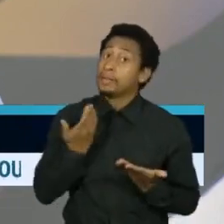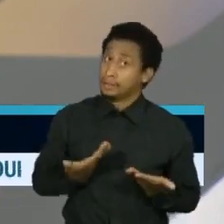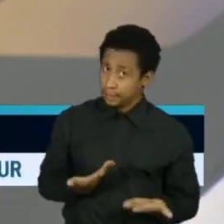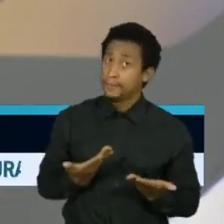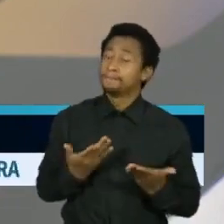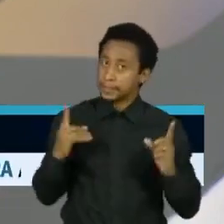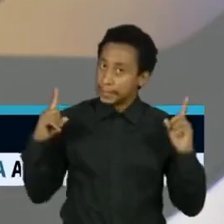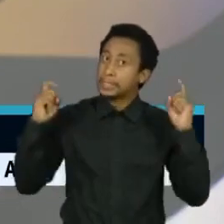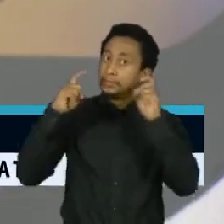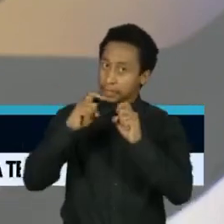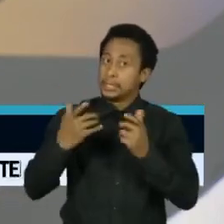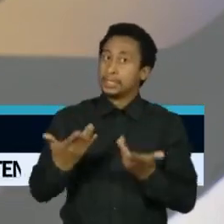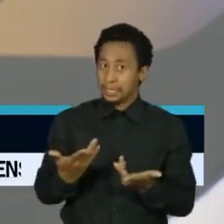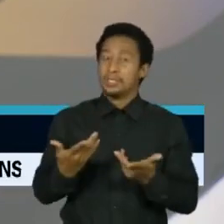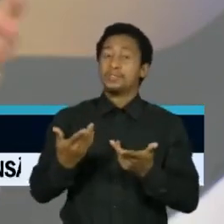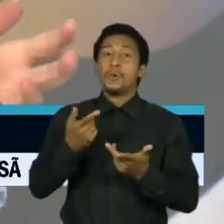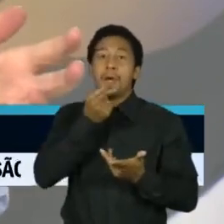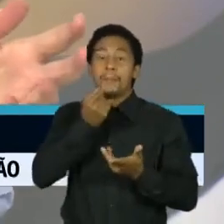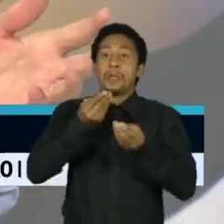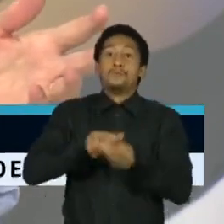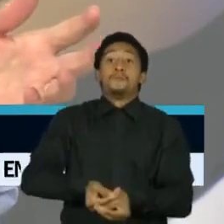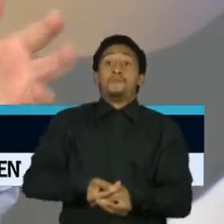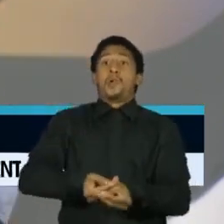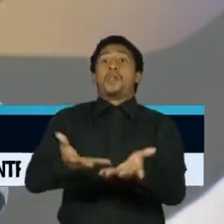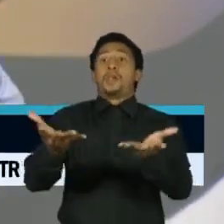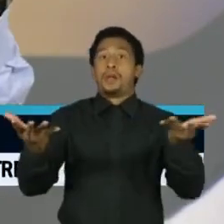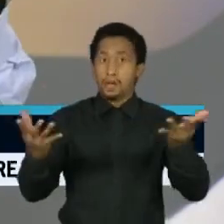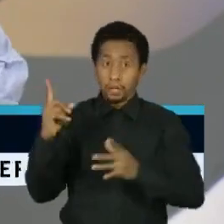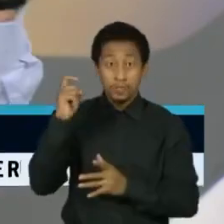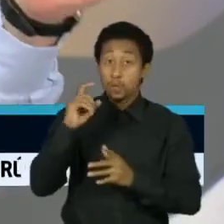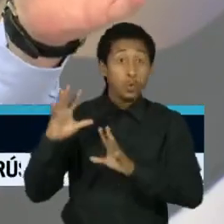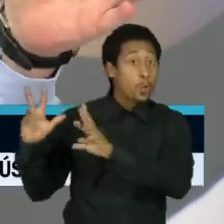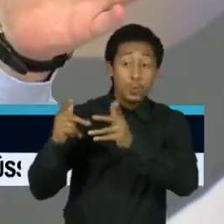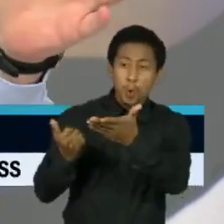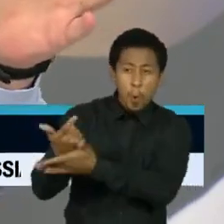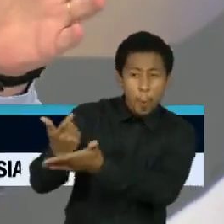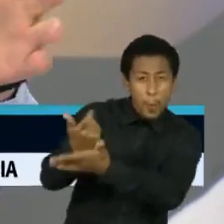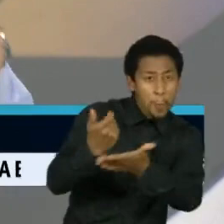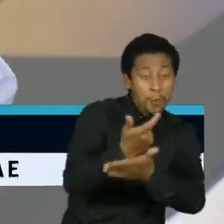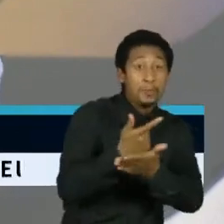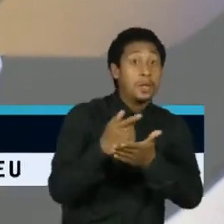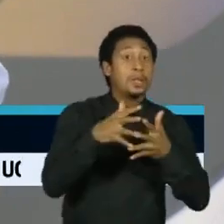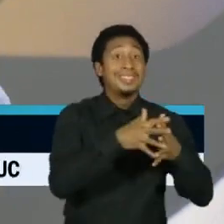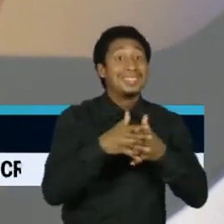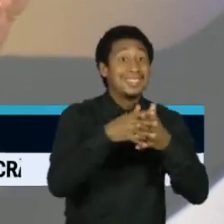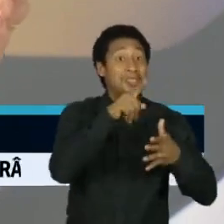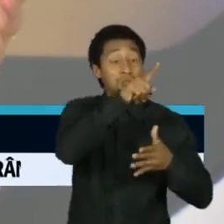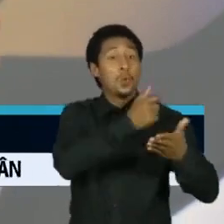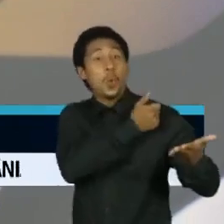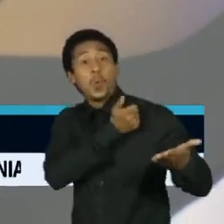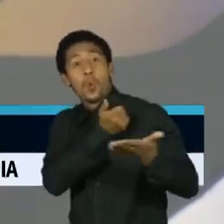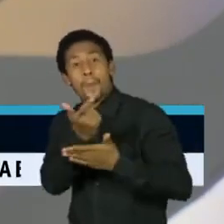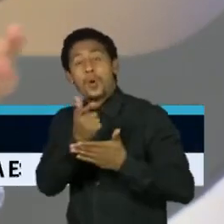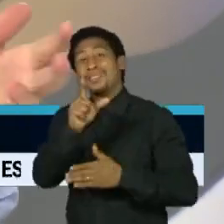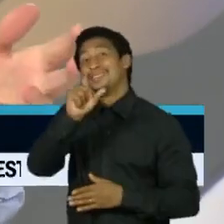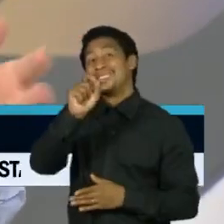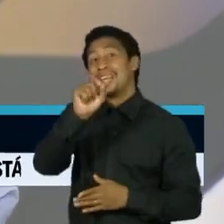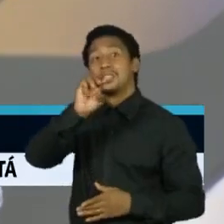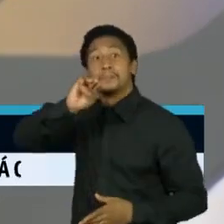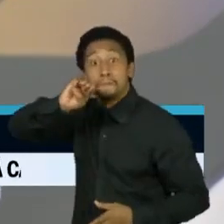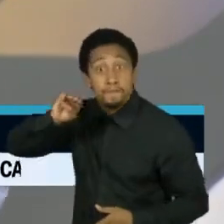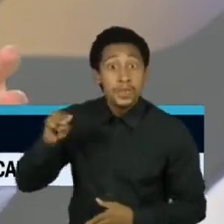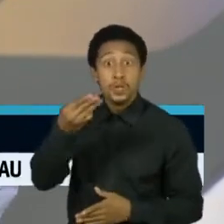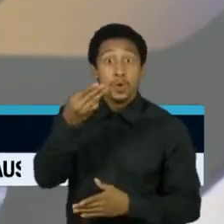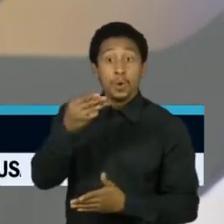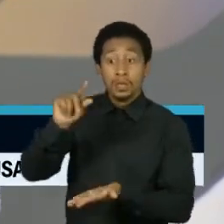encher o mundo desse remédio. E todo mundo está comprando. Só os Estados Unidos do Pax Lovisa e compram 10 milhões de